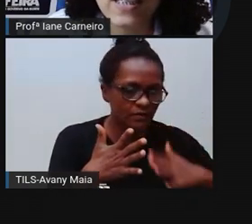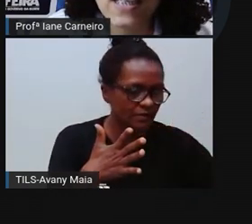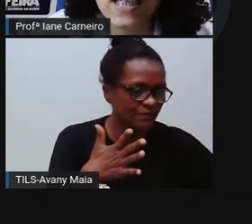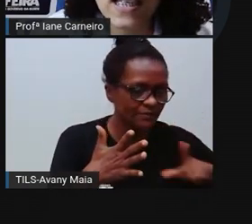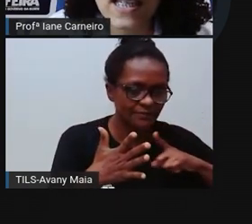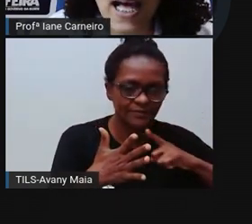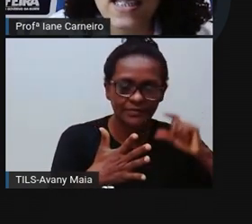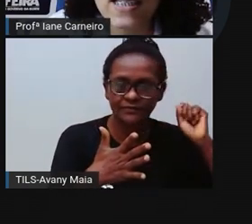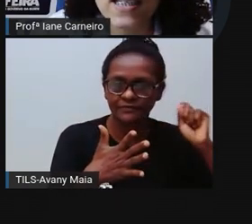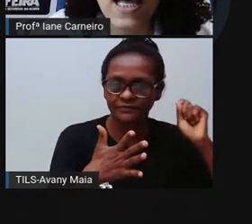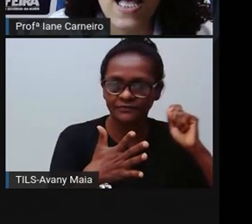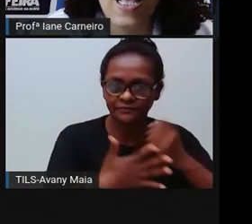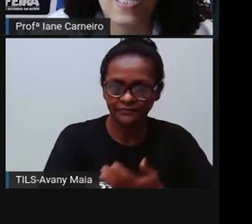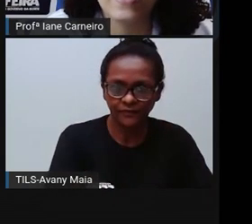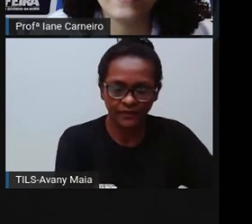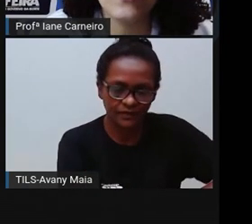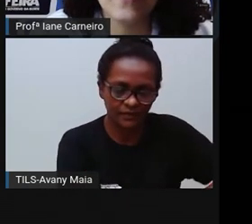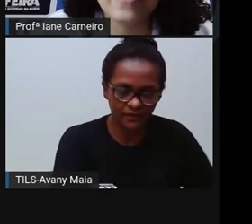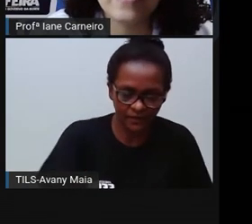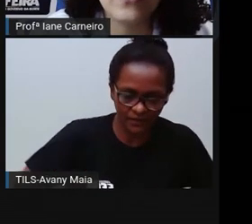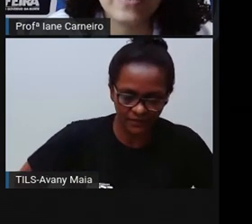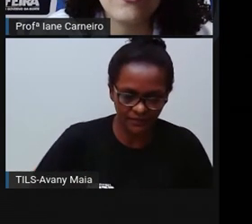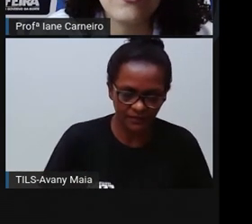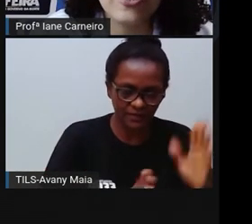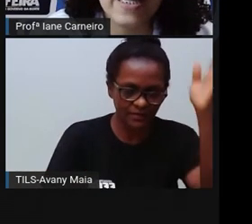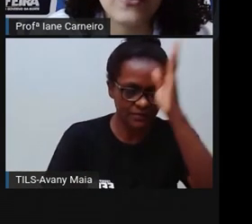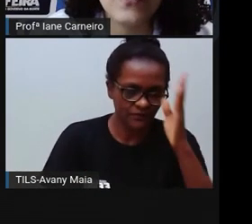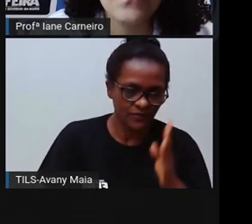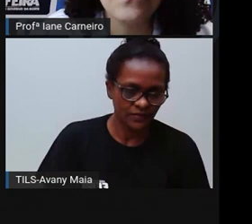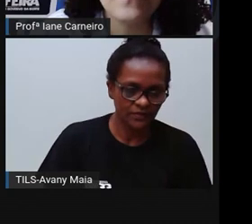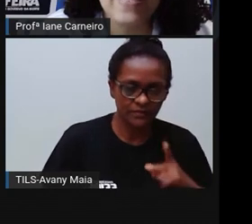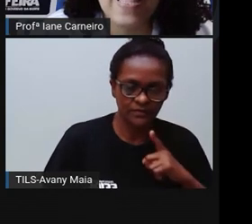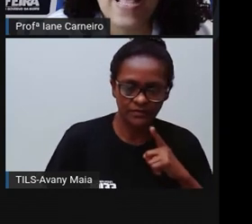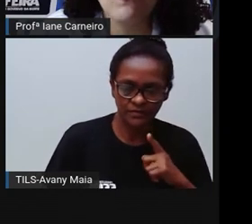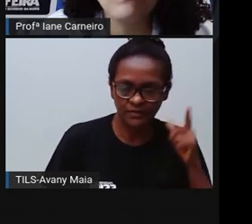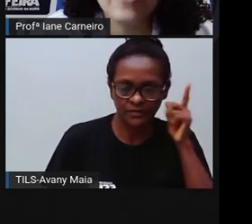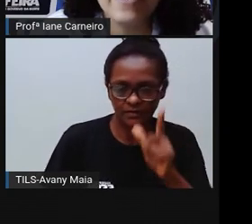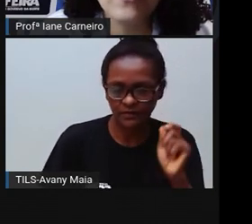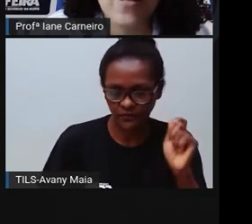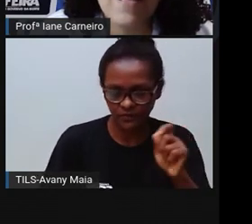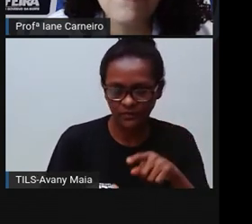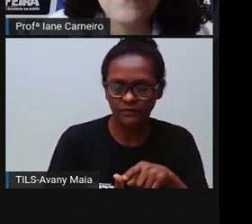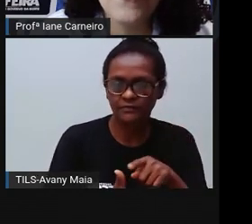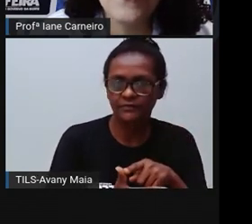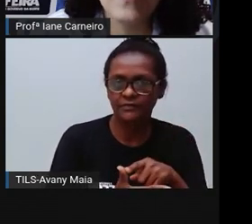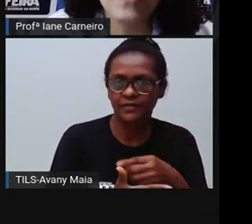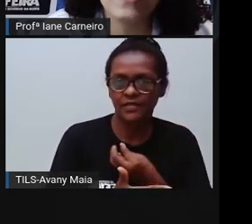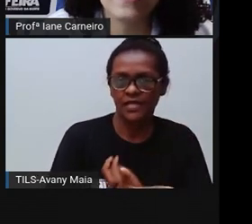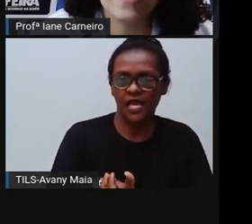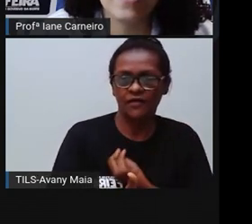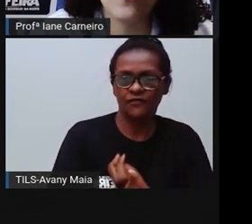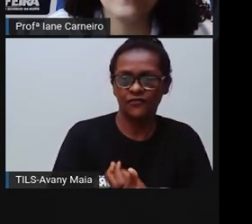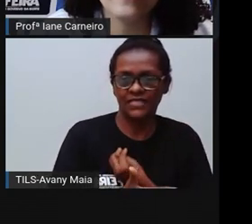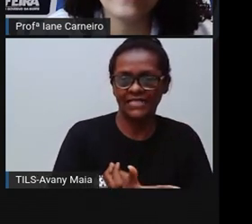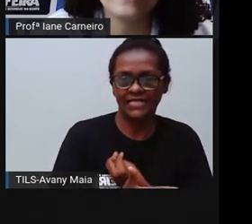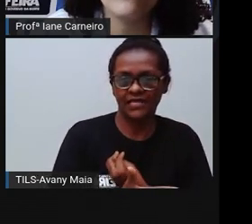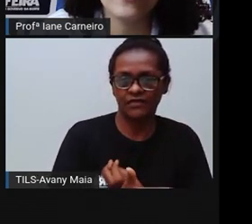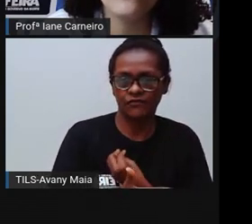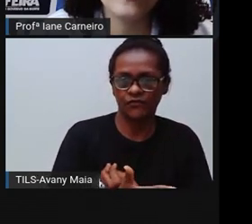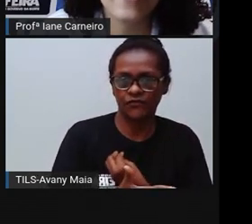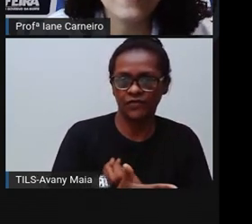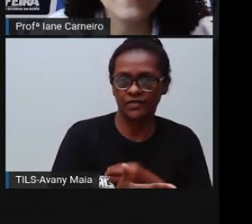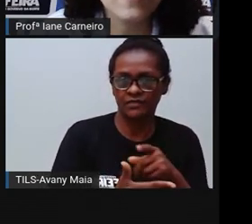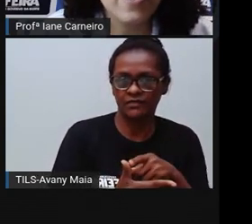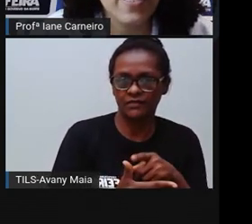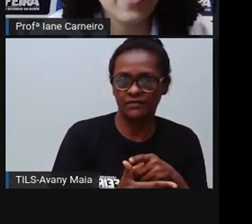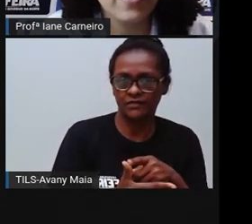né? Toda criança que nasce aqui no Brasil tem direito, é o direito à vida, ó. Então, aqui tem o direito